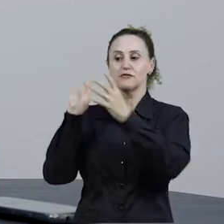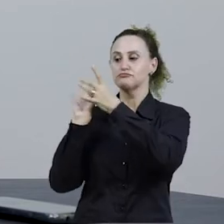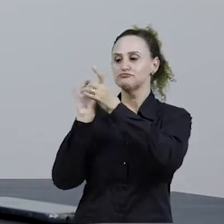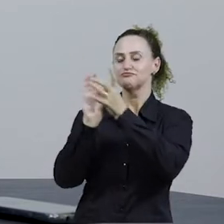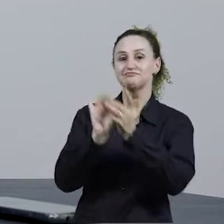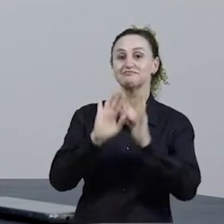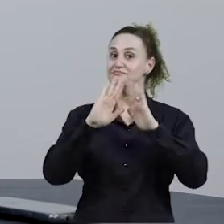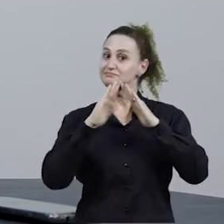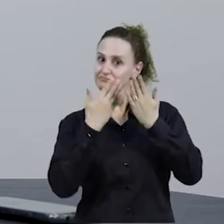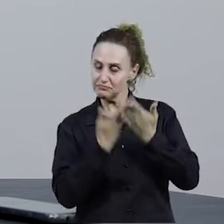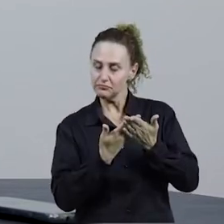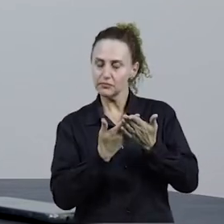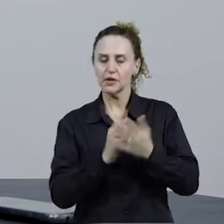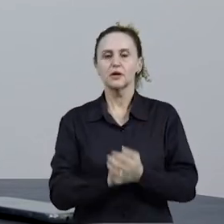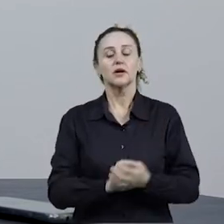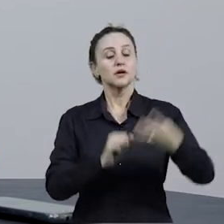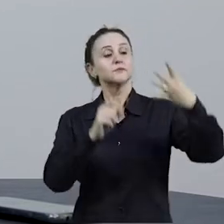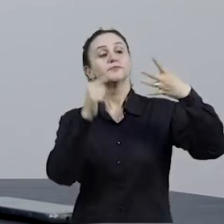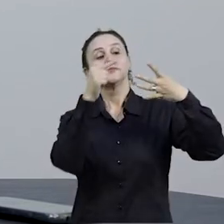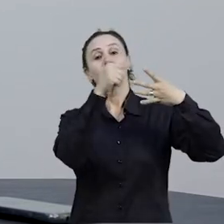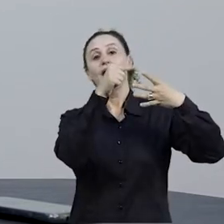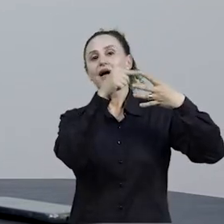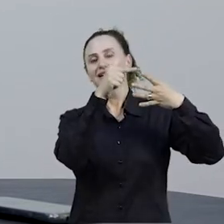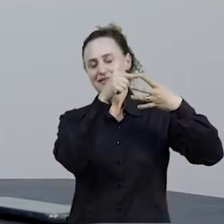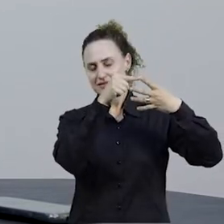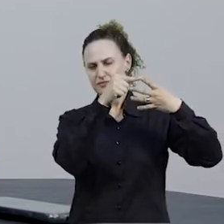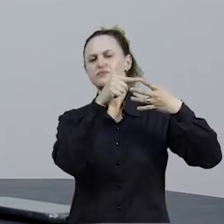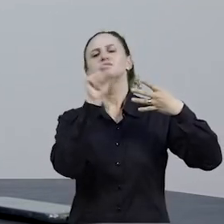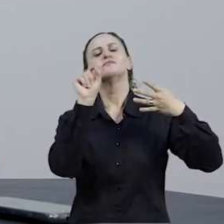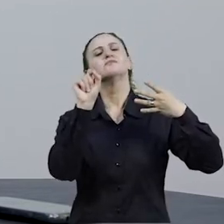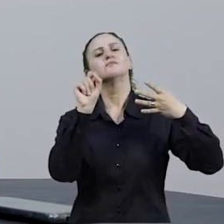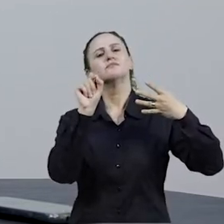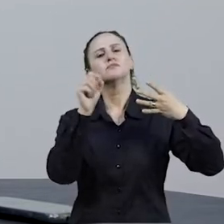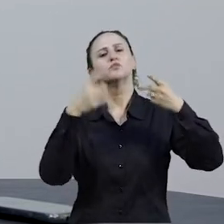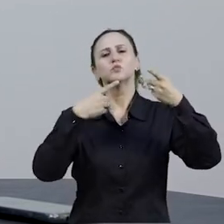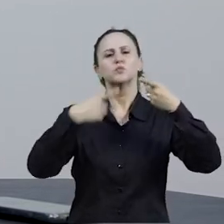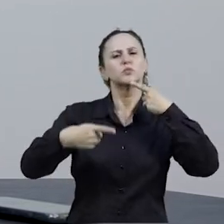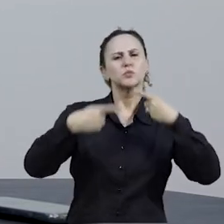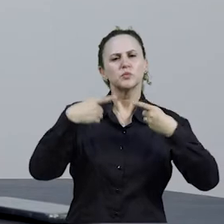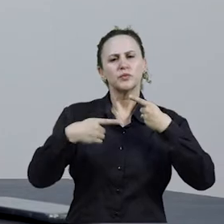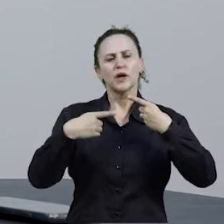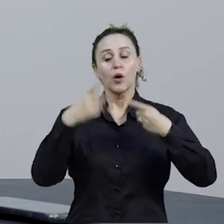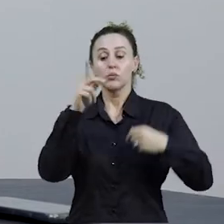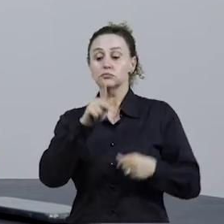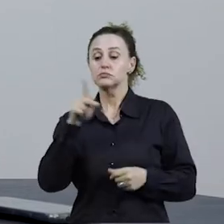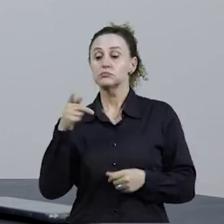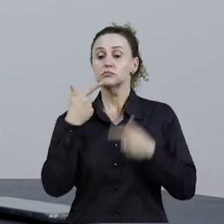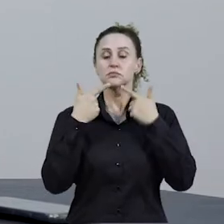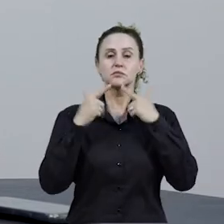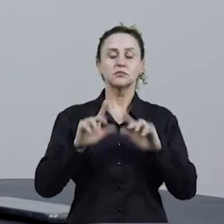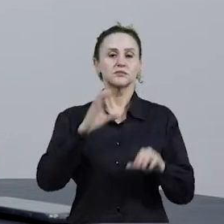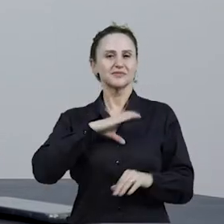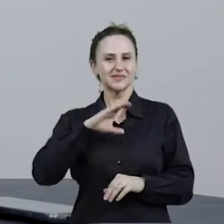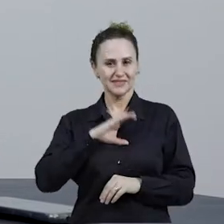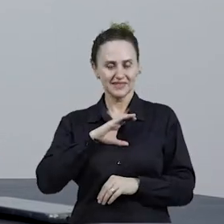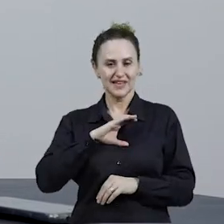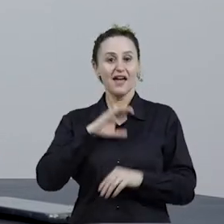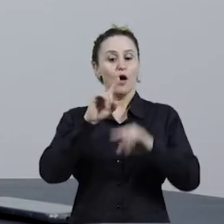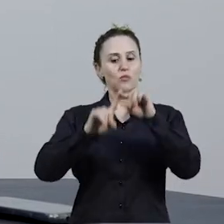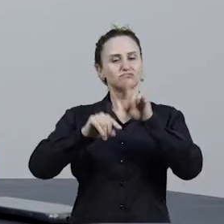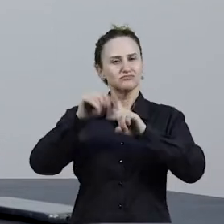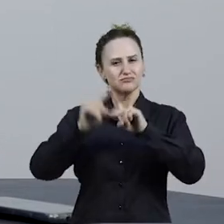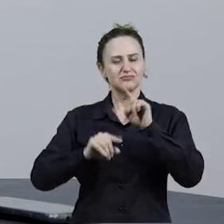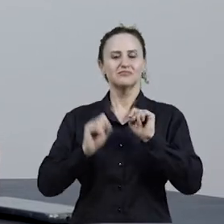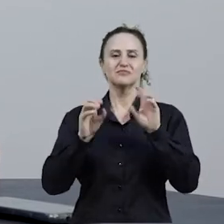escola. Então, a primeira unidade vai discutir justamente o quê? O professor de língua portuguesa, objeto de